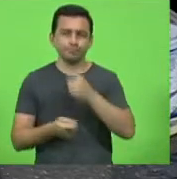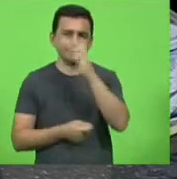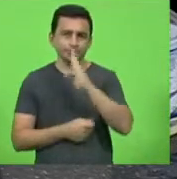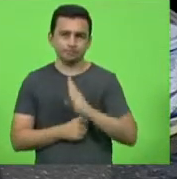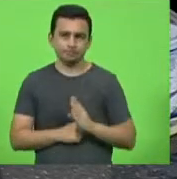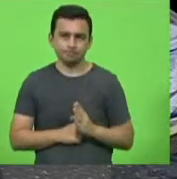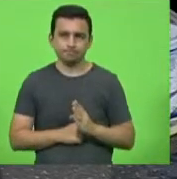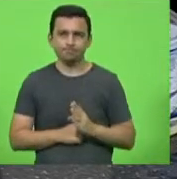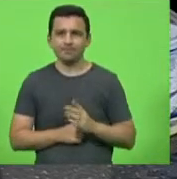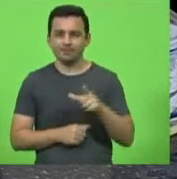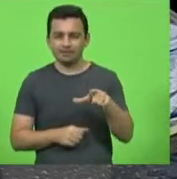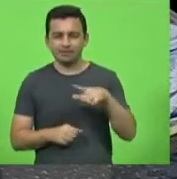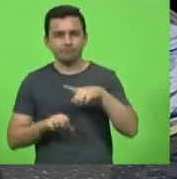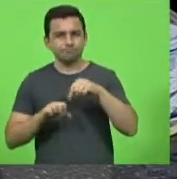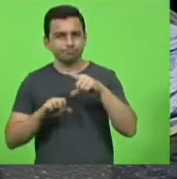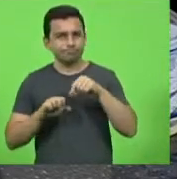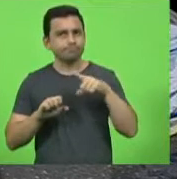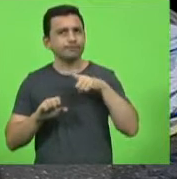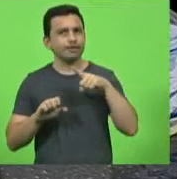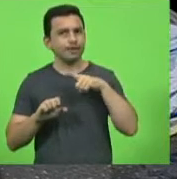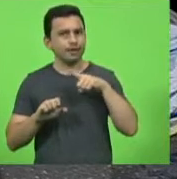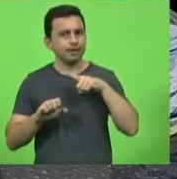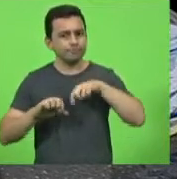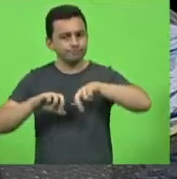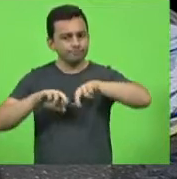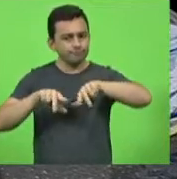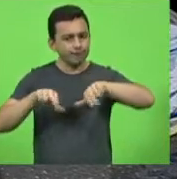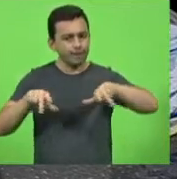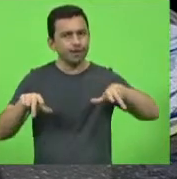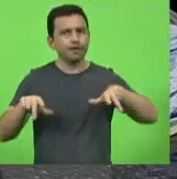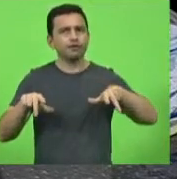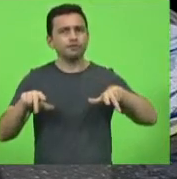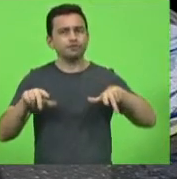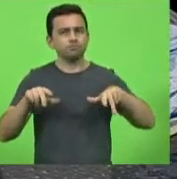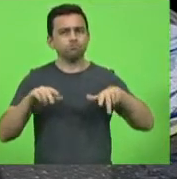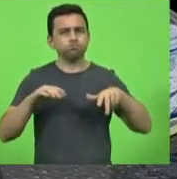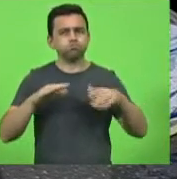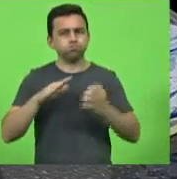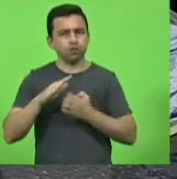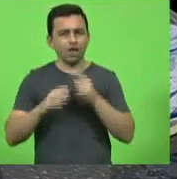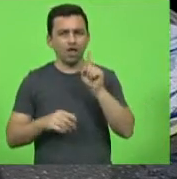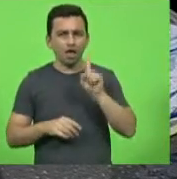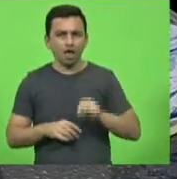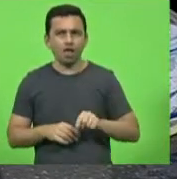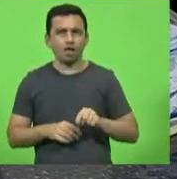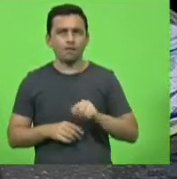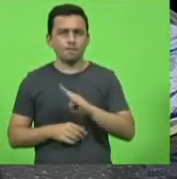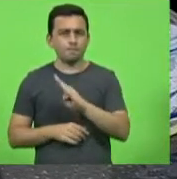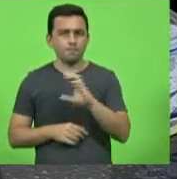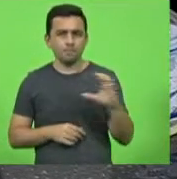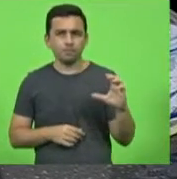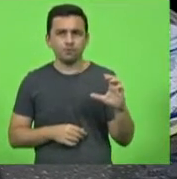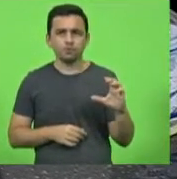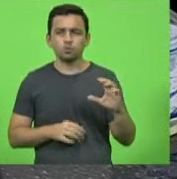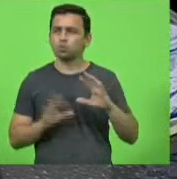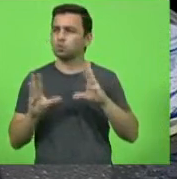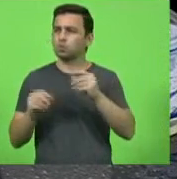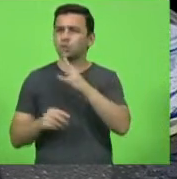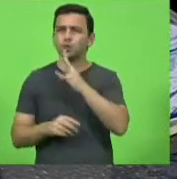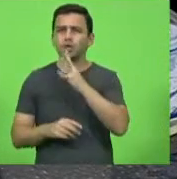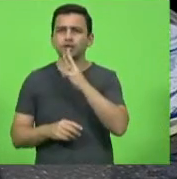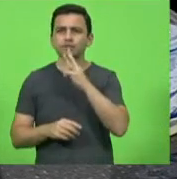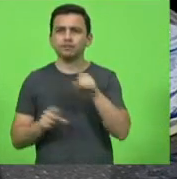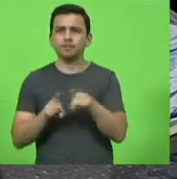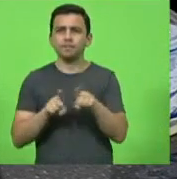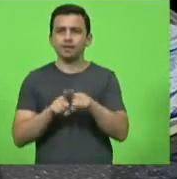empreendimentos em balneário Camboriú conhecidos por todos indústria na